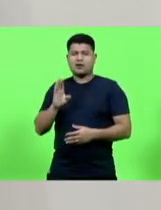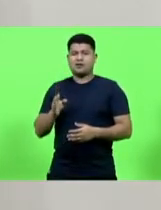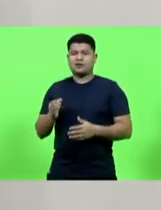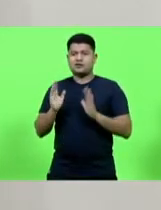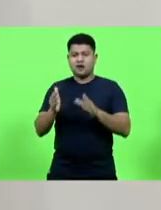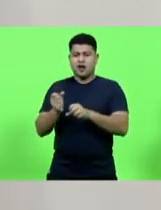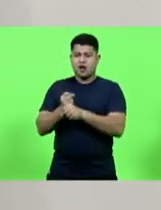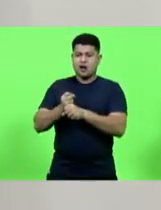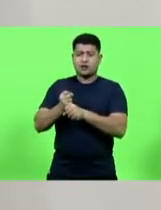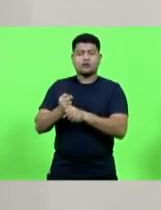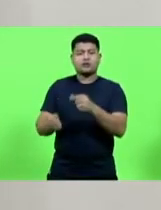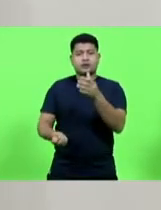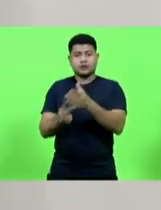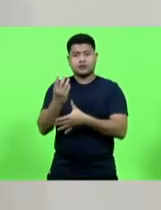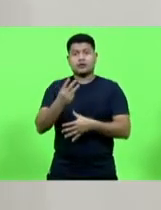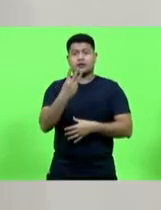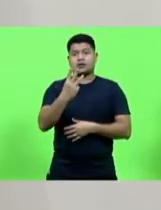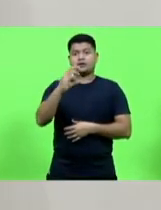E eu